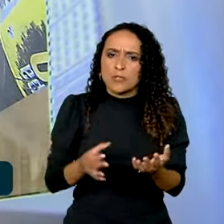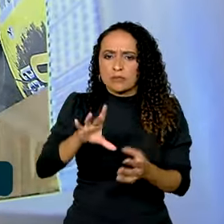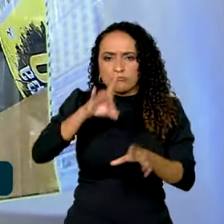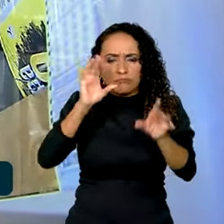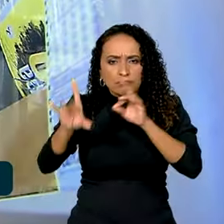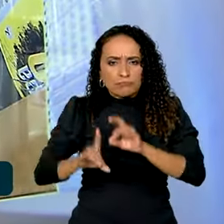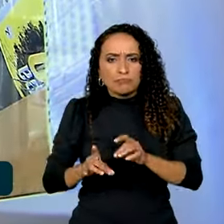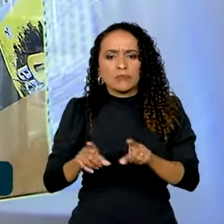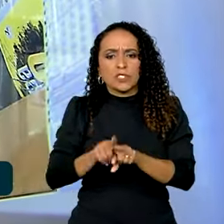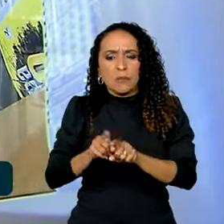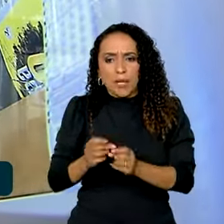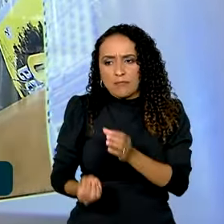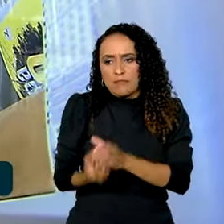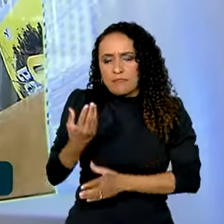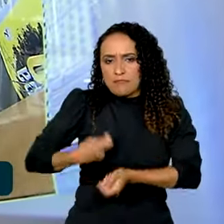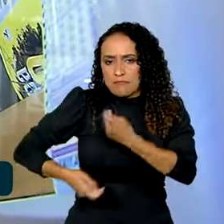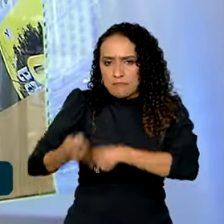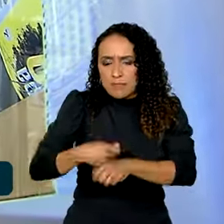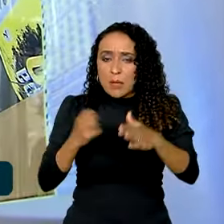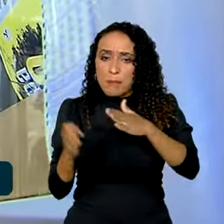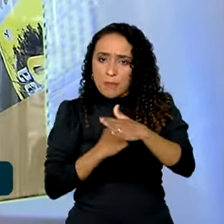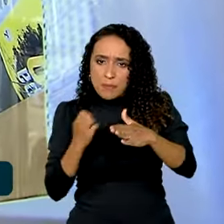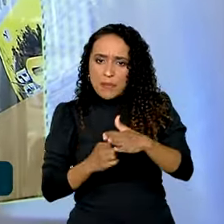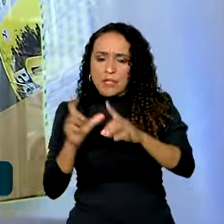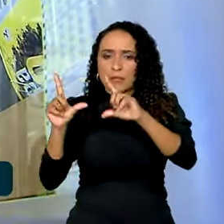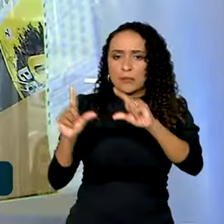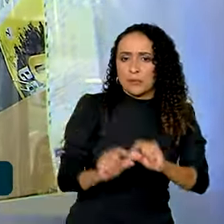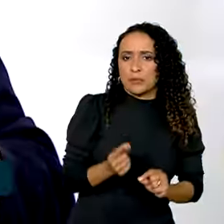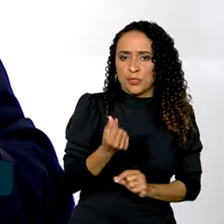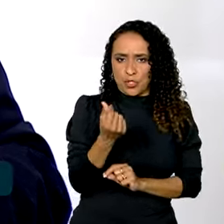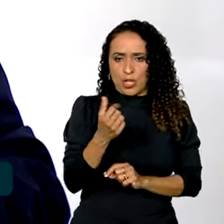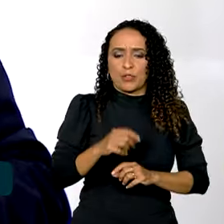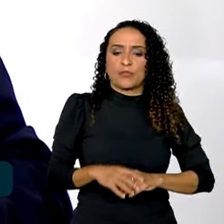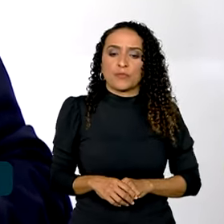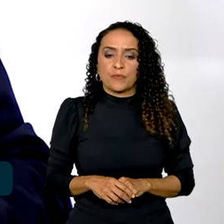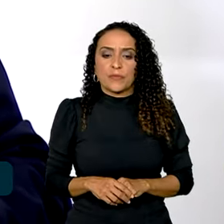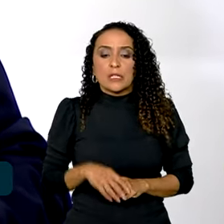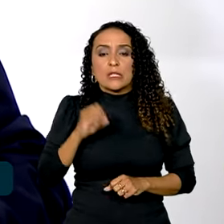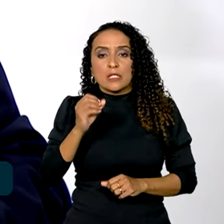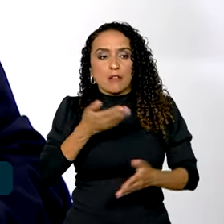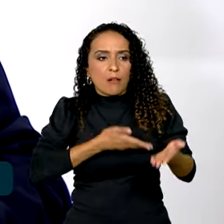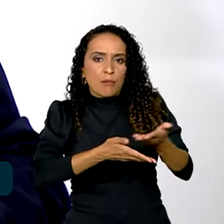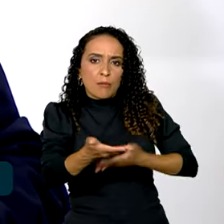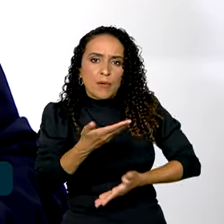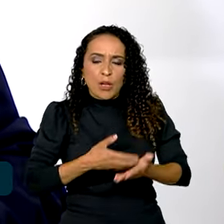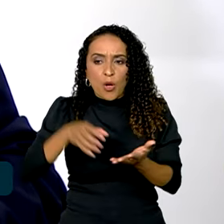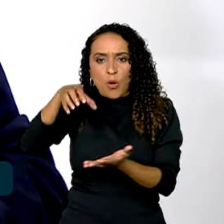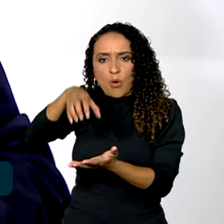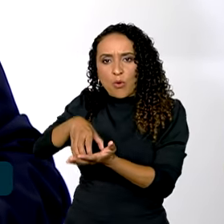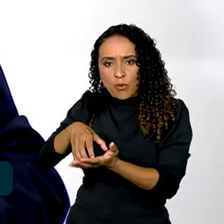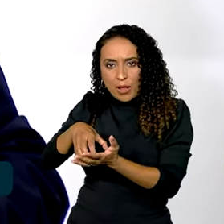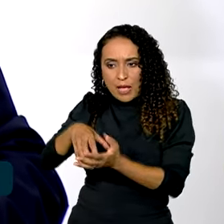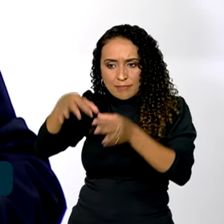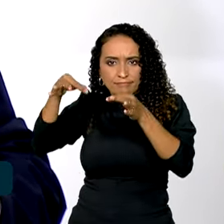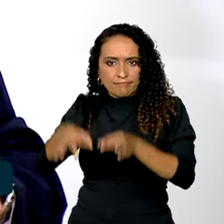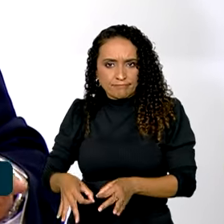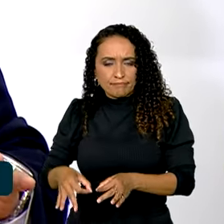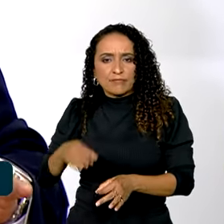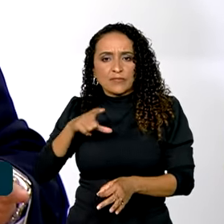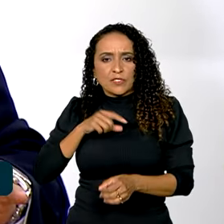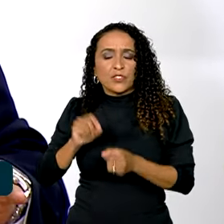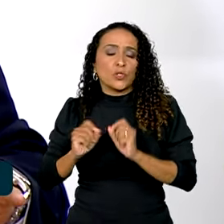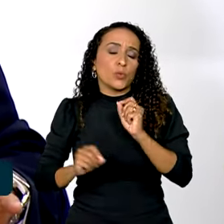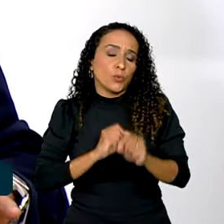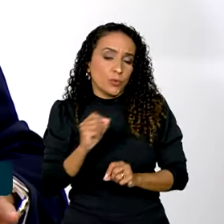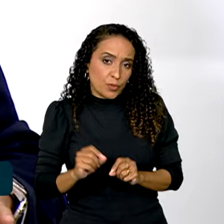também economia para as empresas, com redução de custos. Quando você compartilha um ambiente físico, você está fazendo